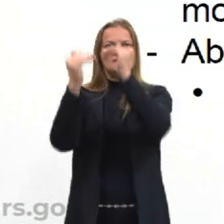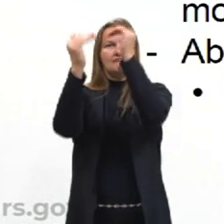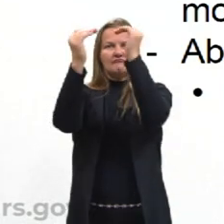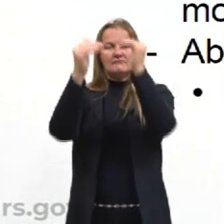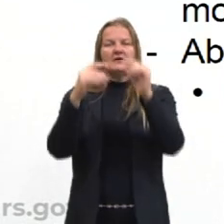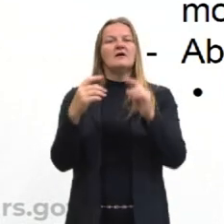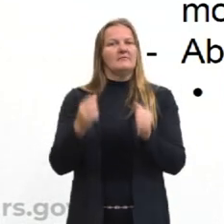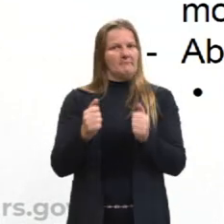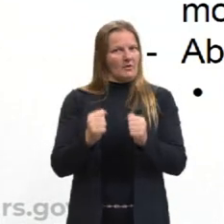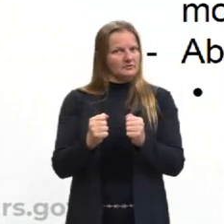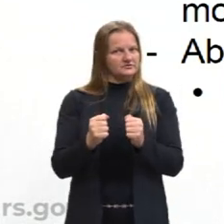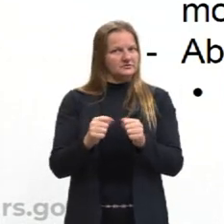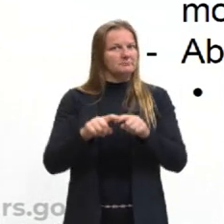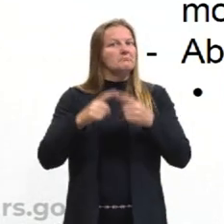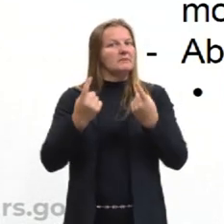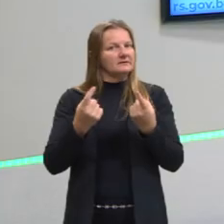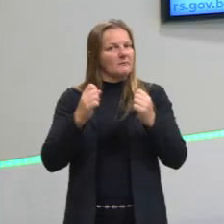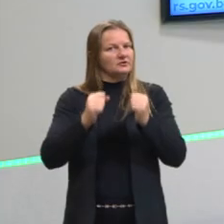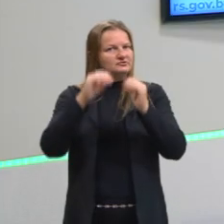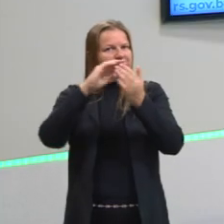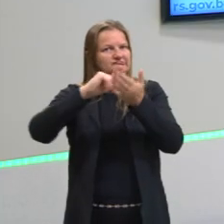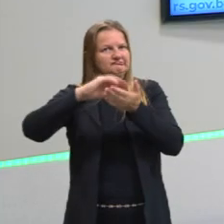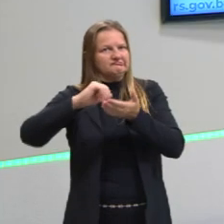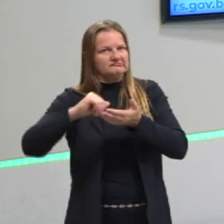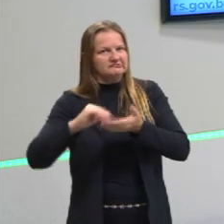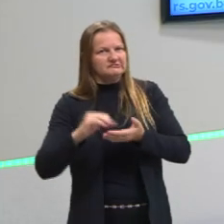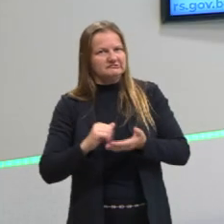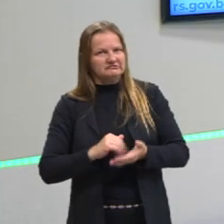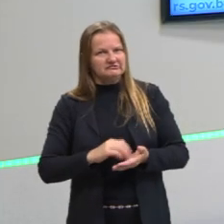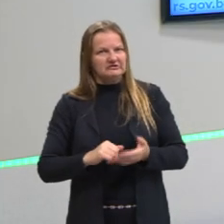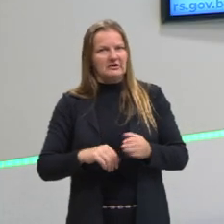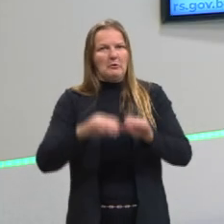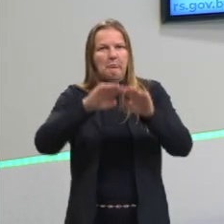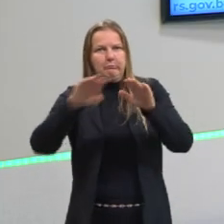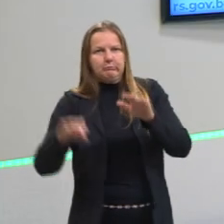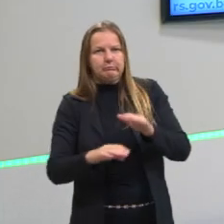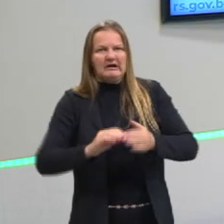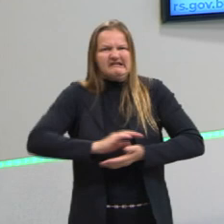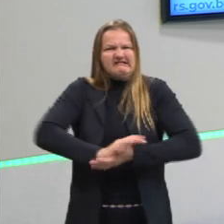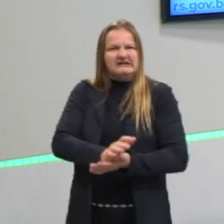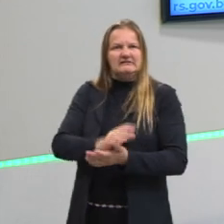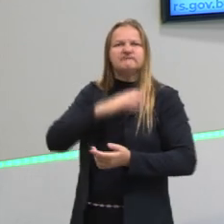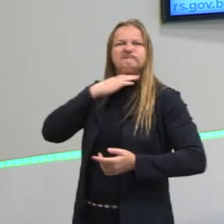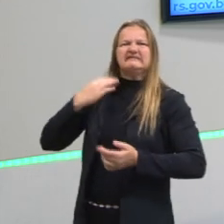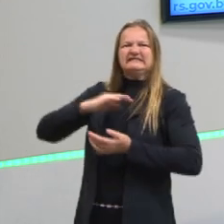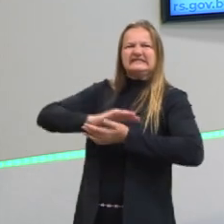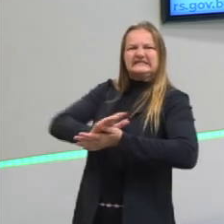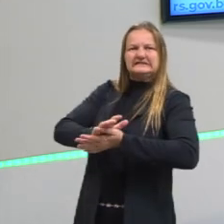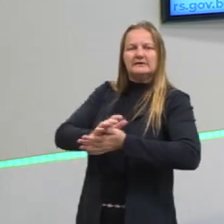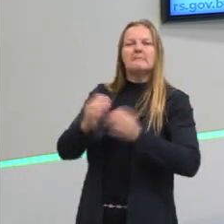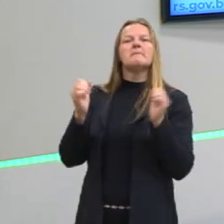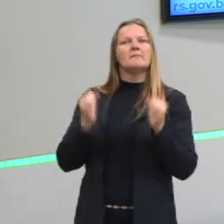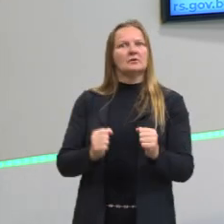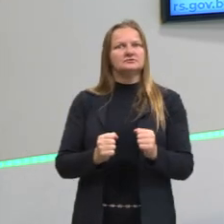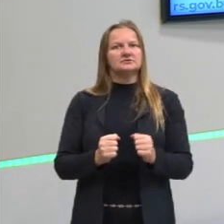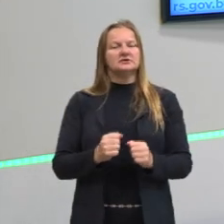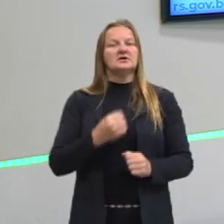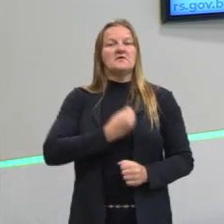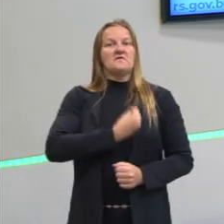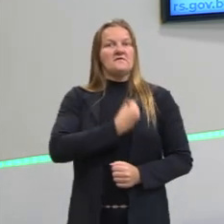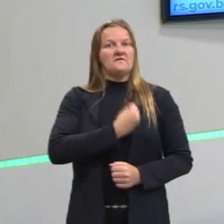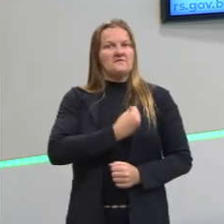tornar nobre, ele pode. Se ele quiser tirar as tuas posses e mandar te executarem, ele também pode. Então, o poder sobre a vida